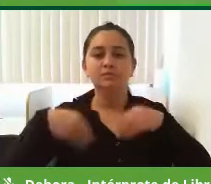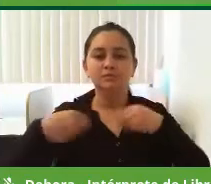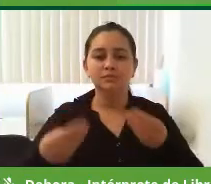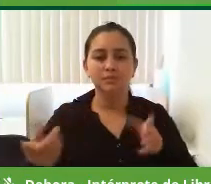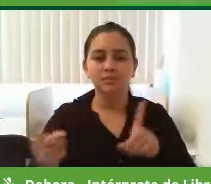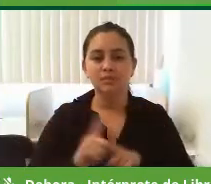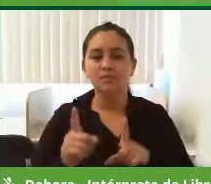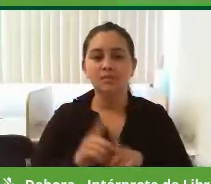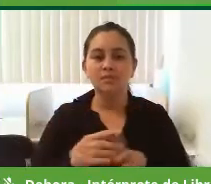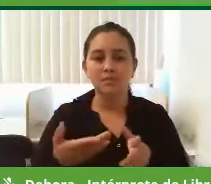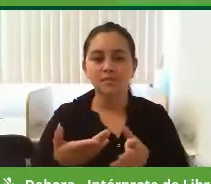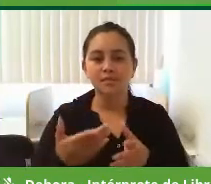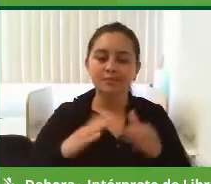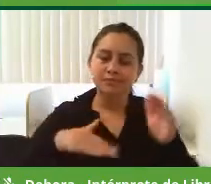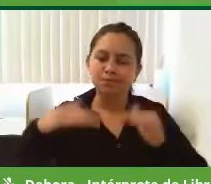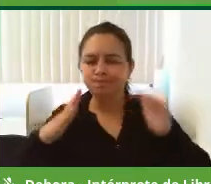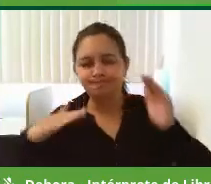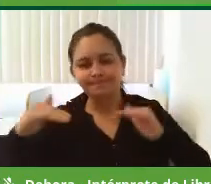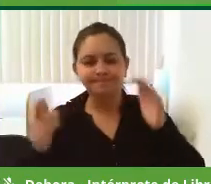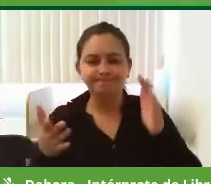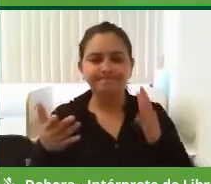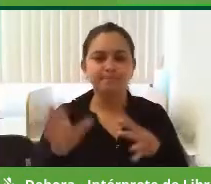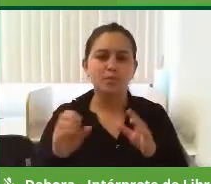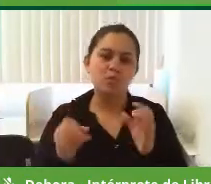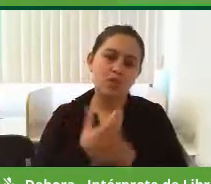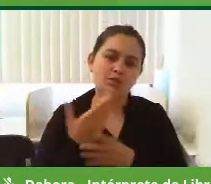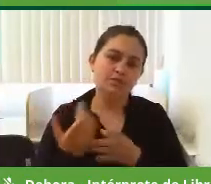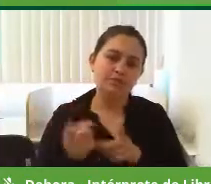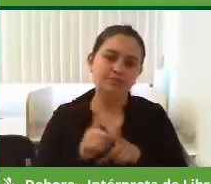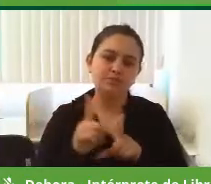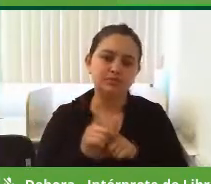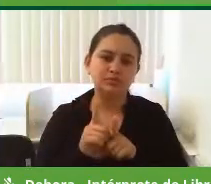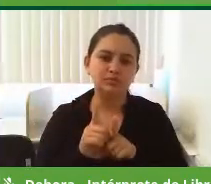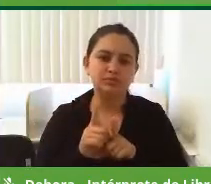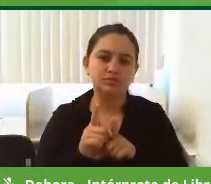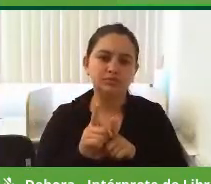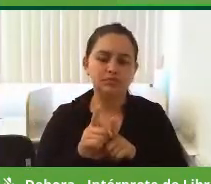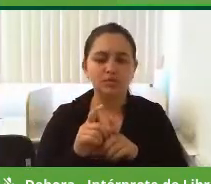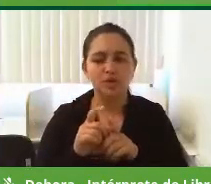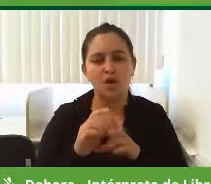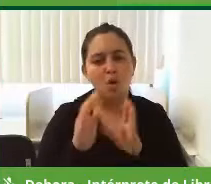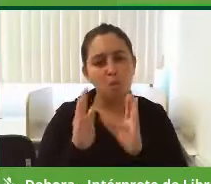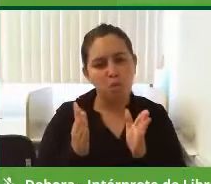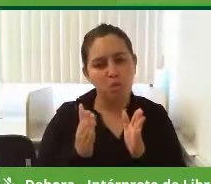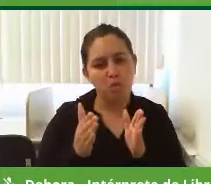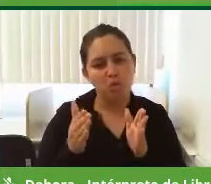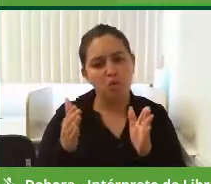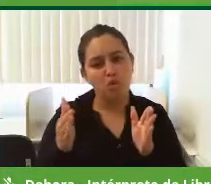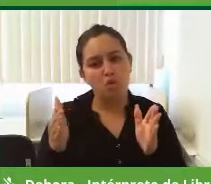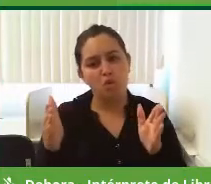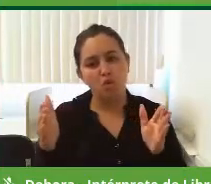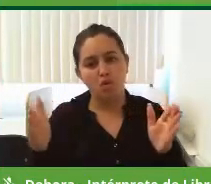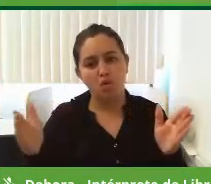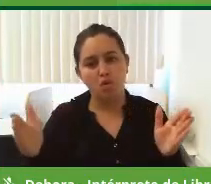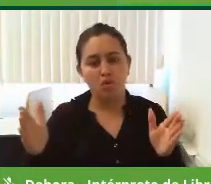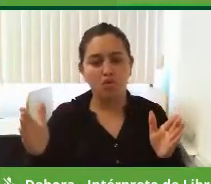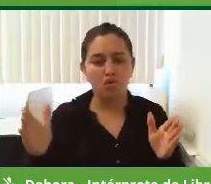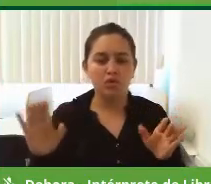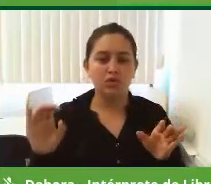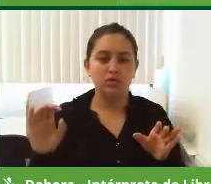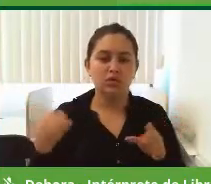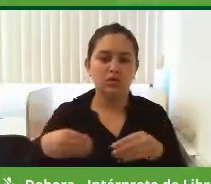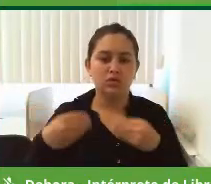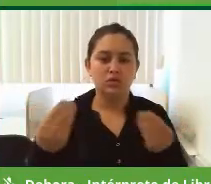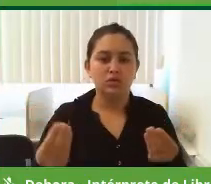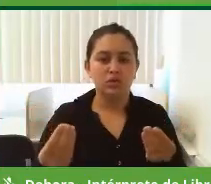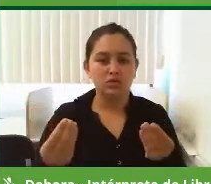assim, a avaliação é que nós cria até, com média e longo prazo, um centro cívico, né? Para levar os